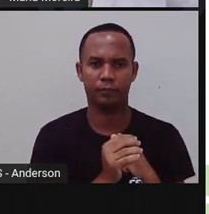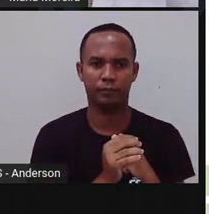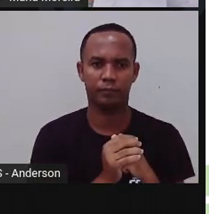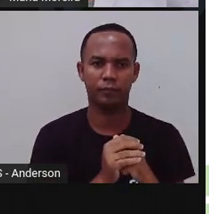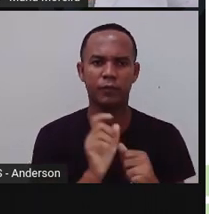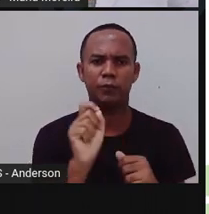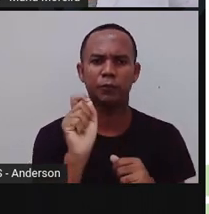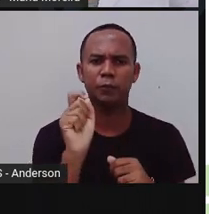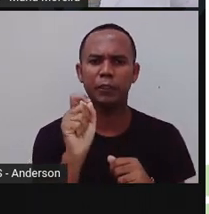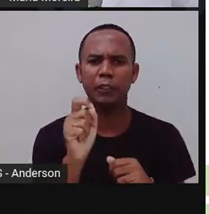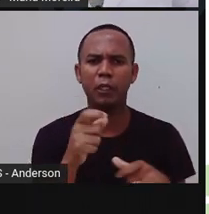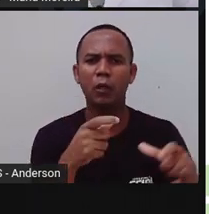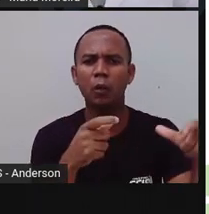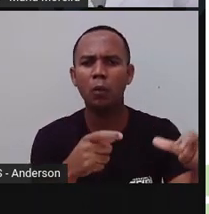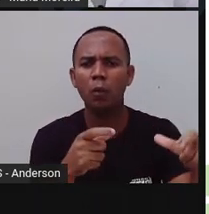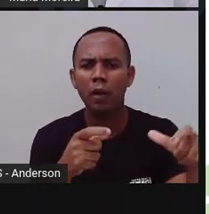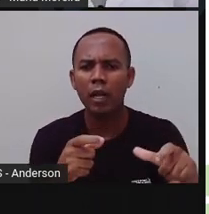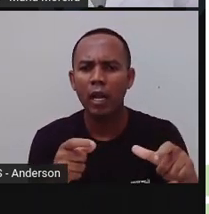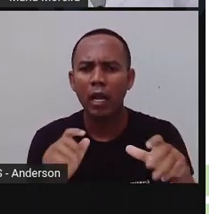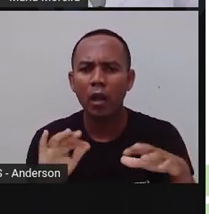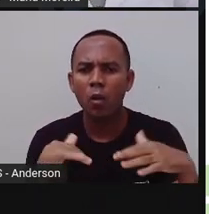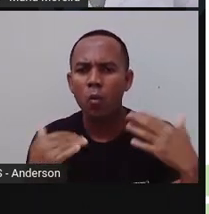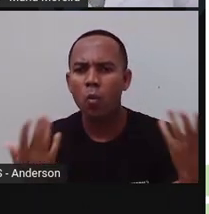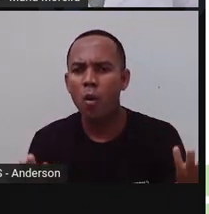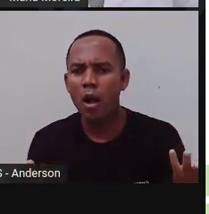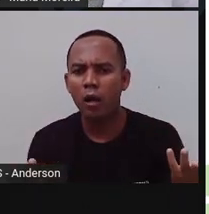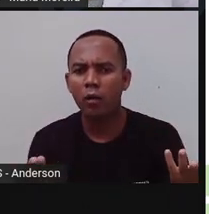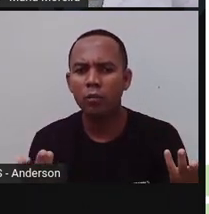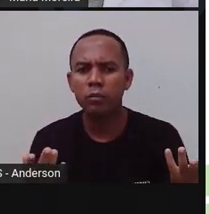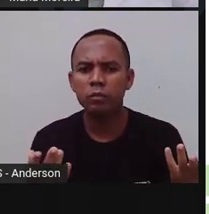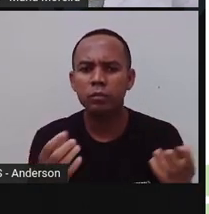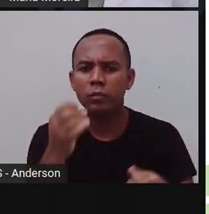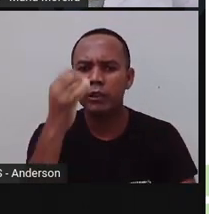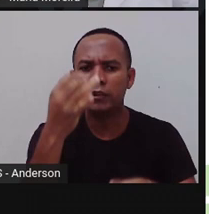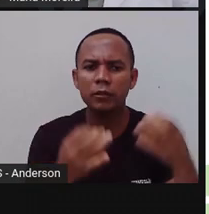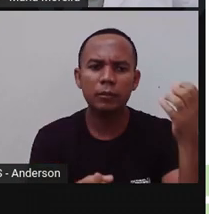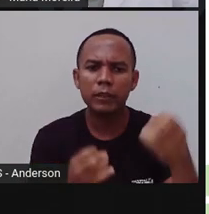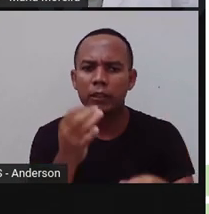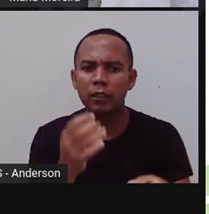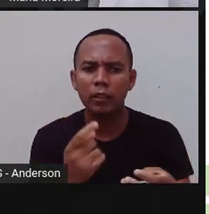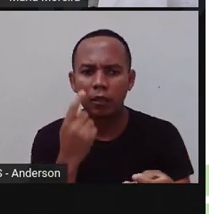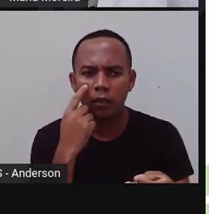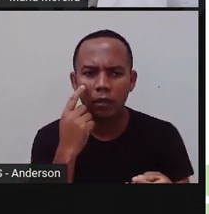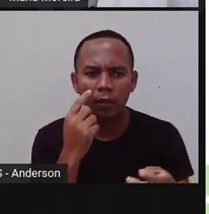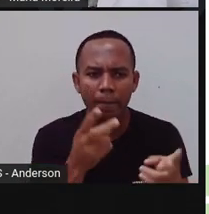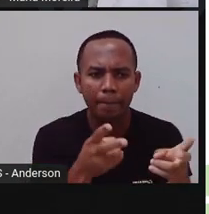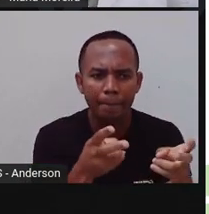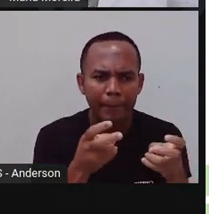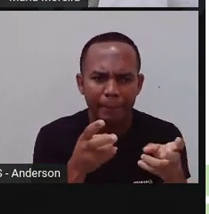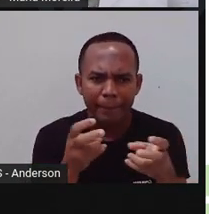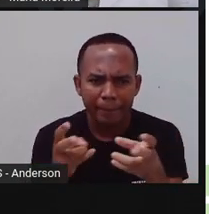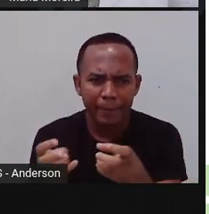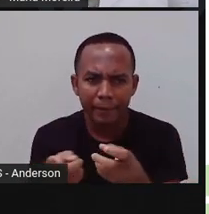Que ambiente será esse hoje, Anderson, que vamos falar? Você consegue imaginar?